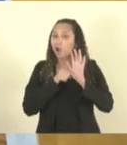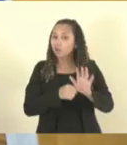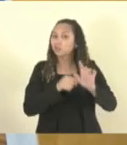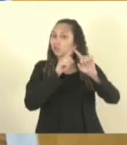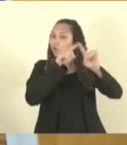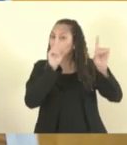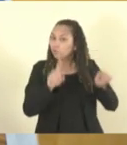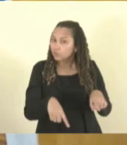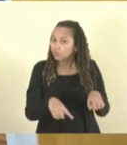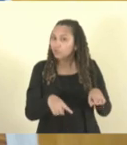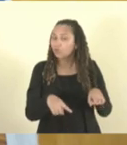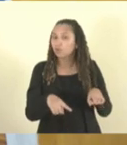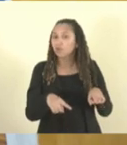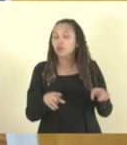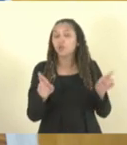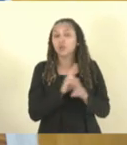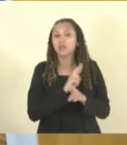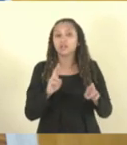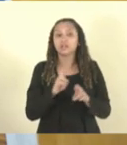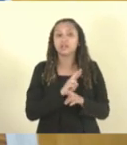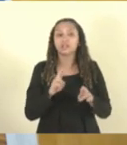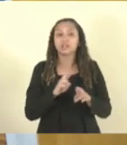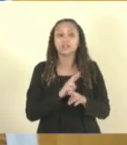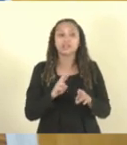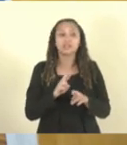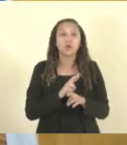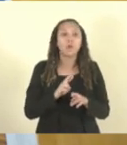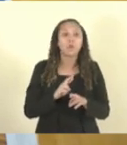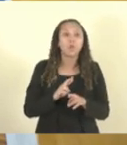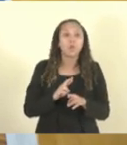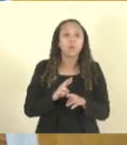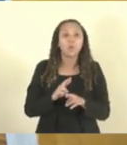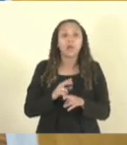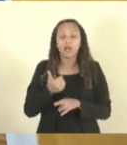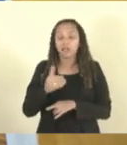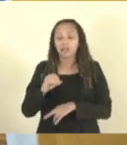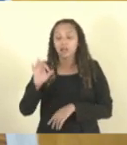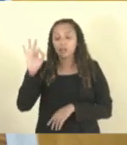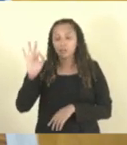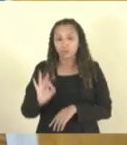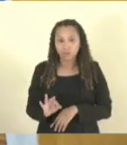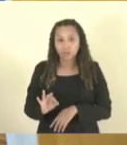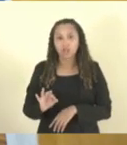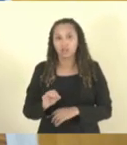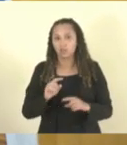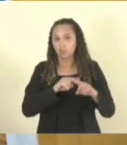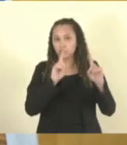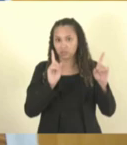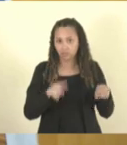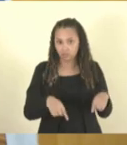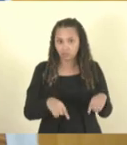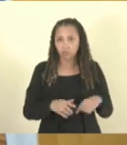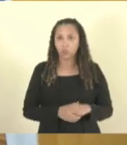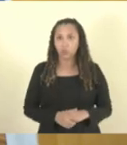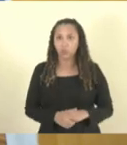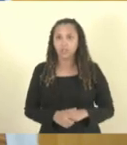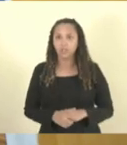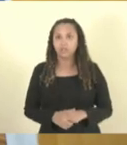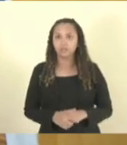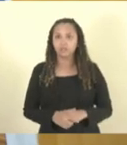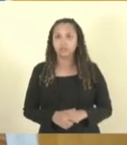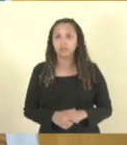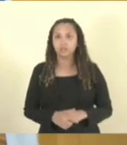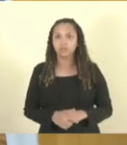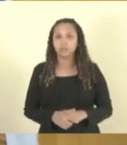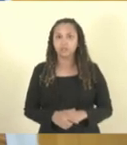referente à ampliação da margem consignável de 10% para os servidores, servidores